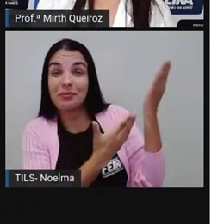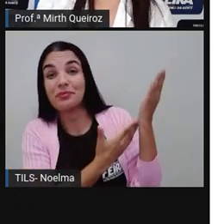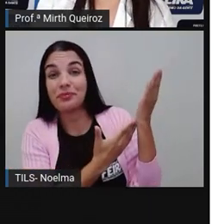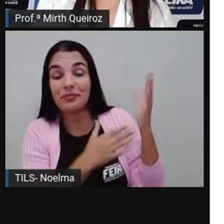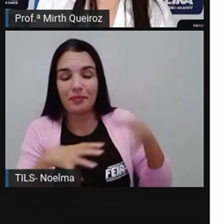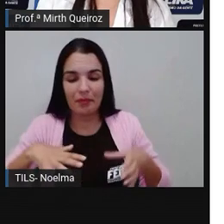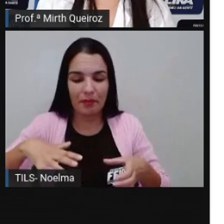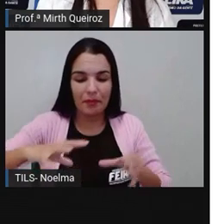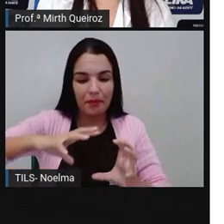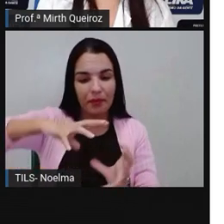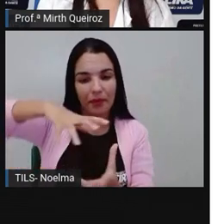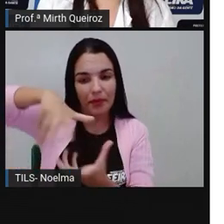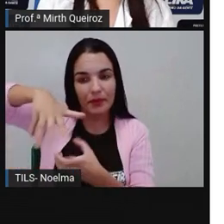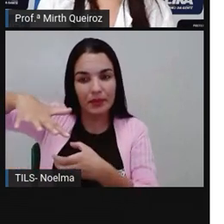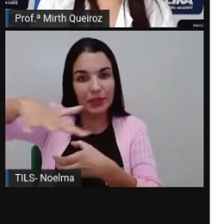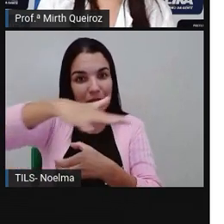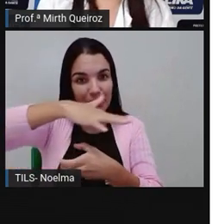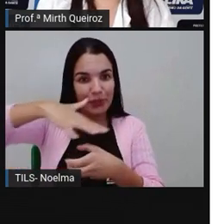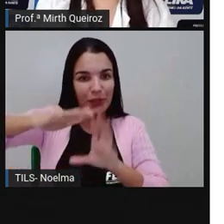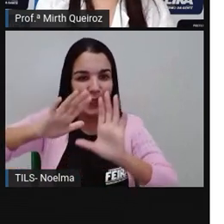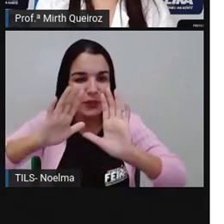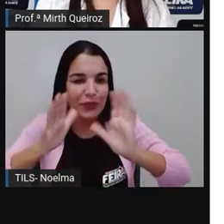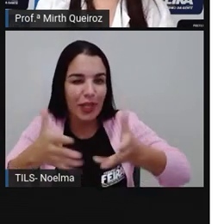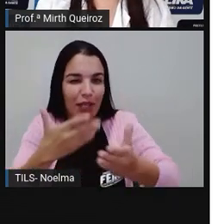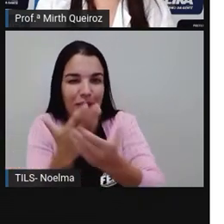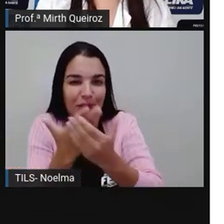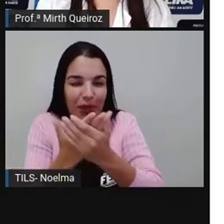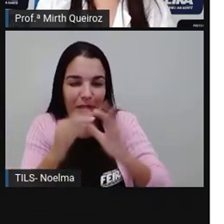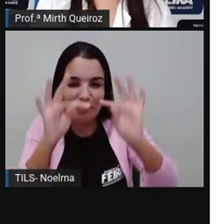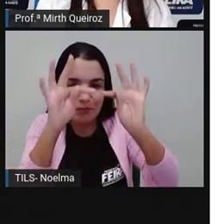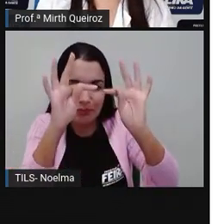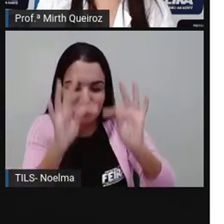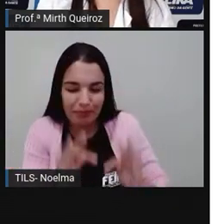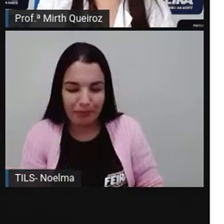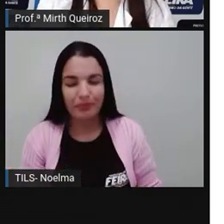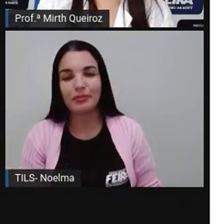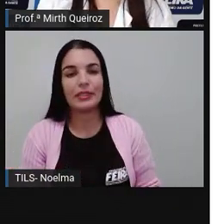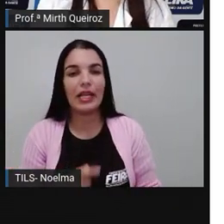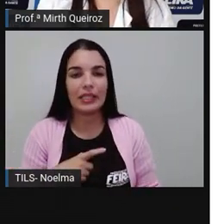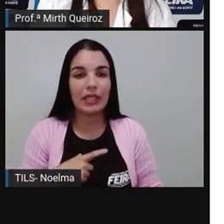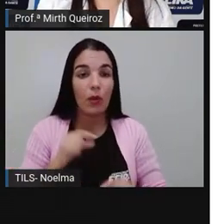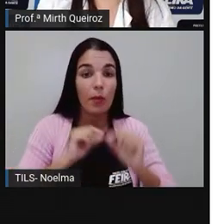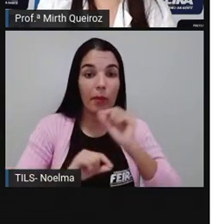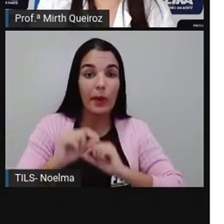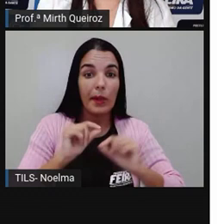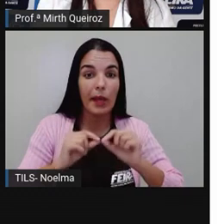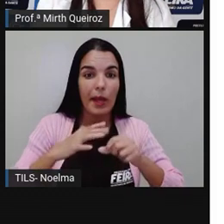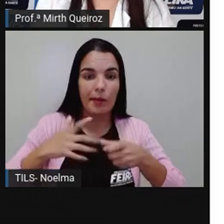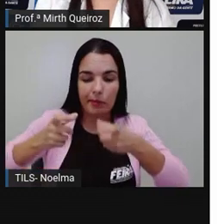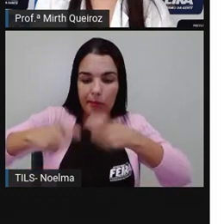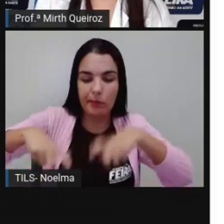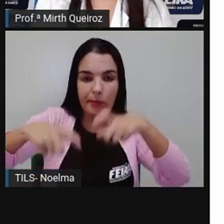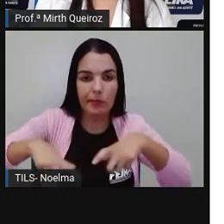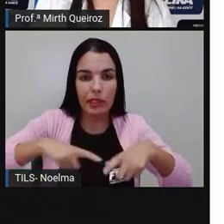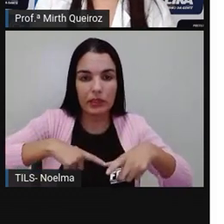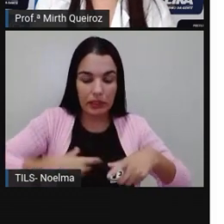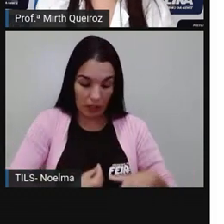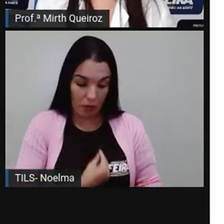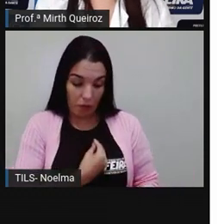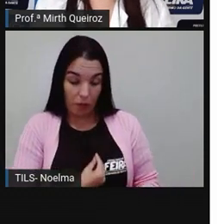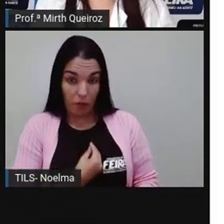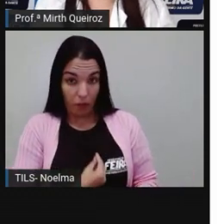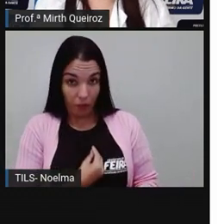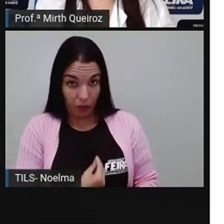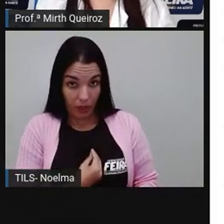estudamos bem detalhadamente aí sobre isso. Pode ser definido como um sistema que ele vai ser composto por seres vivos, que é